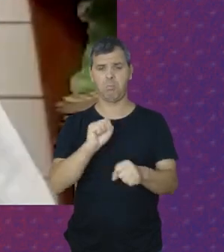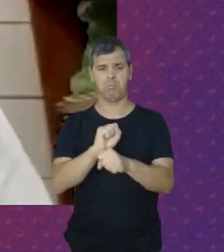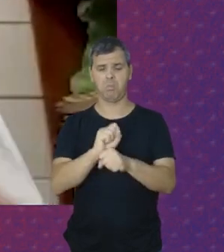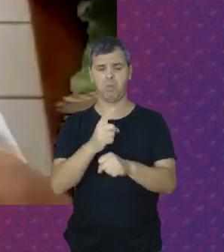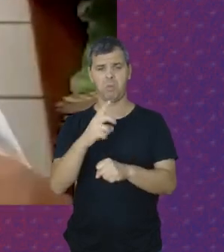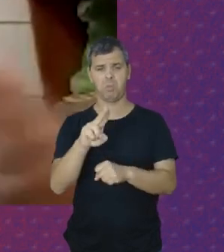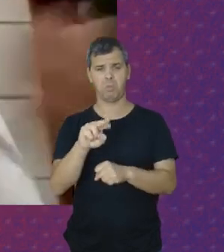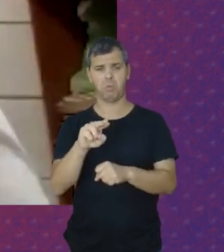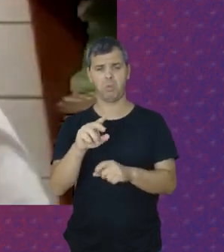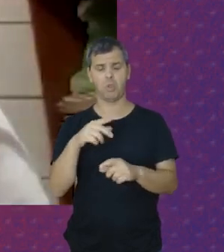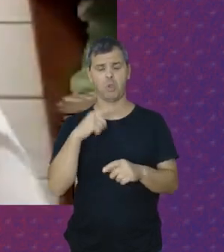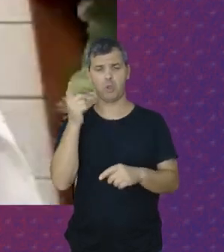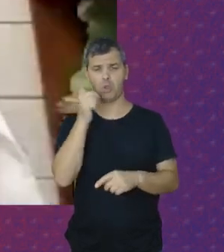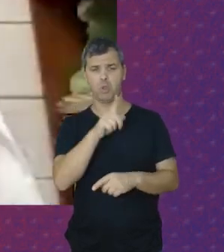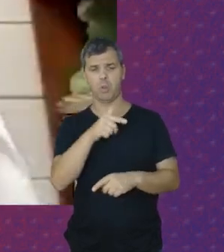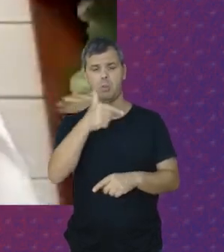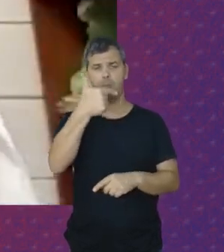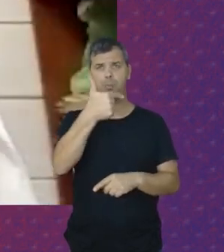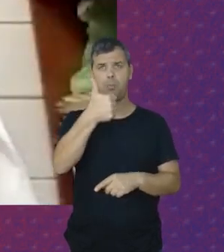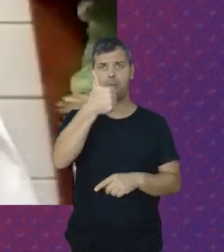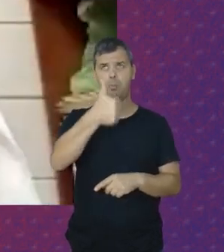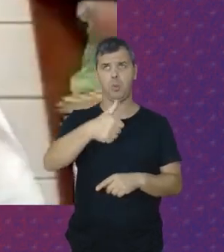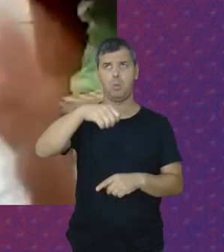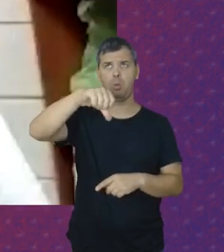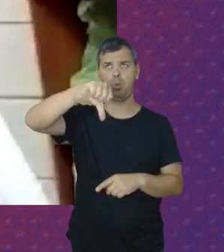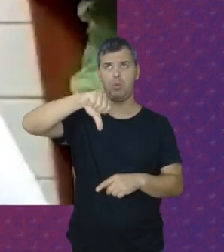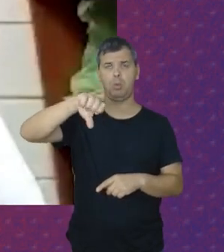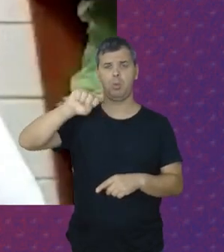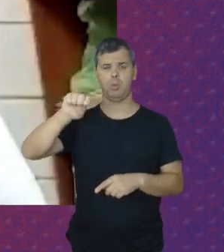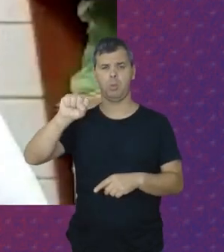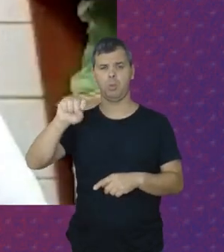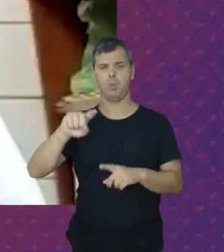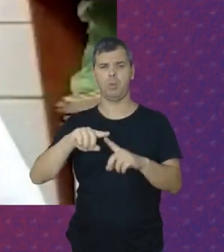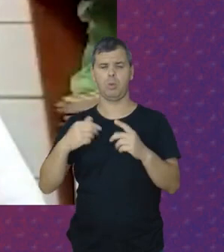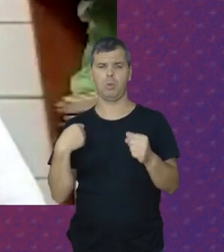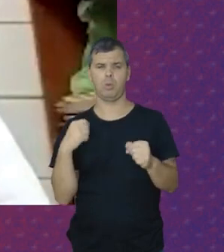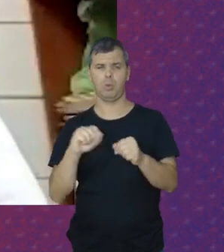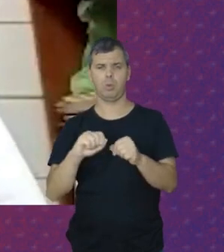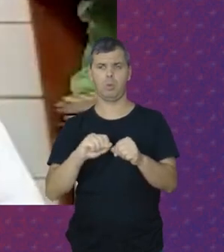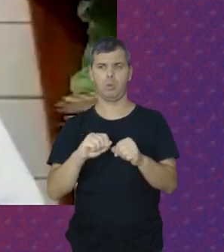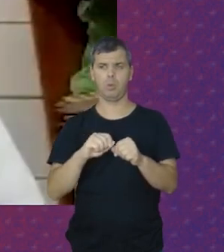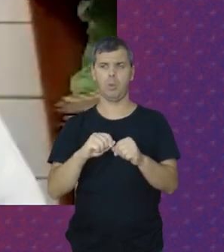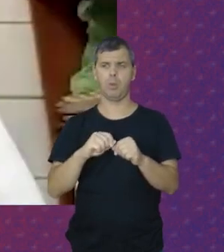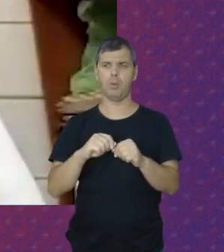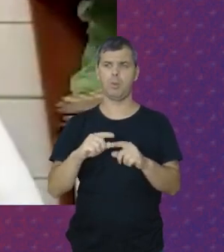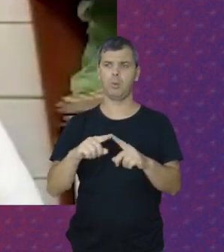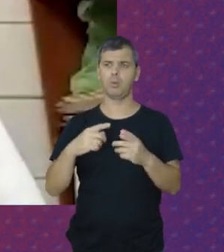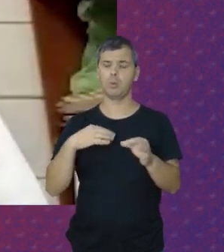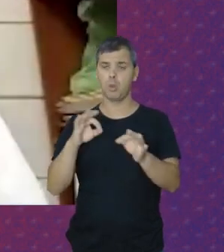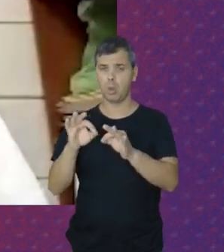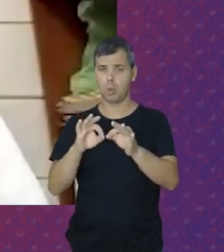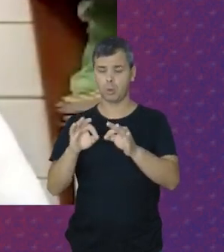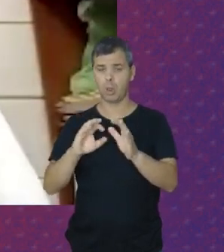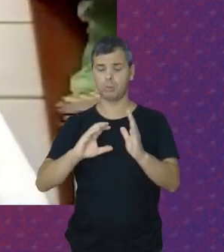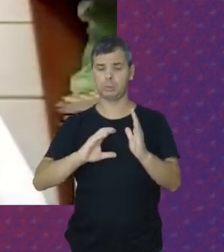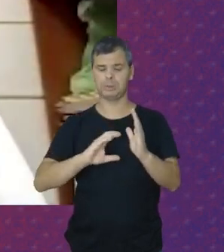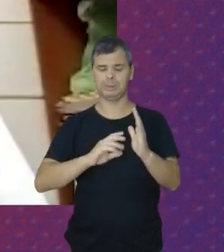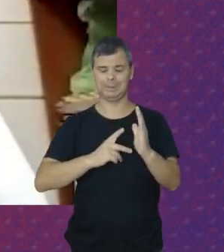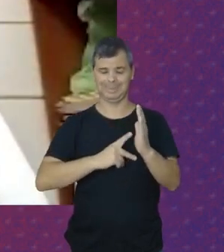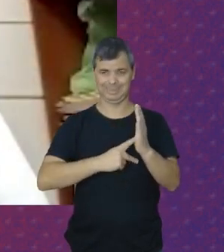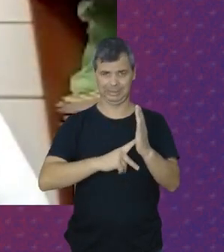Conquistamos Em 1988 Na Constituição Conquistamos O direito De nos organizarmos Em sindicato